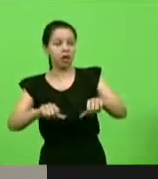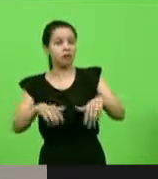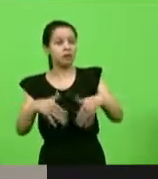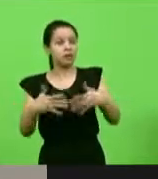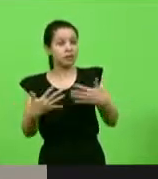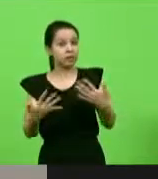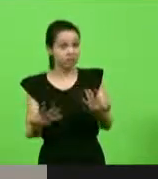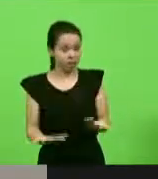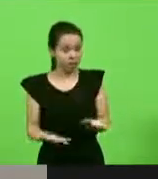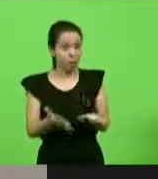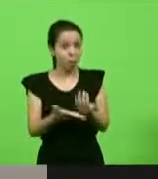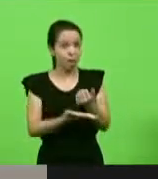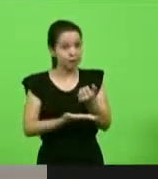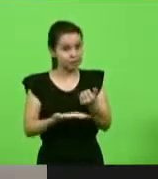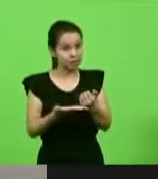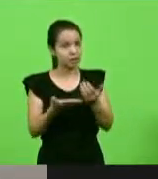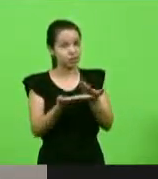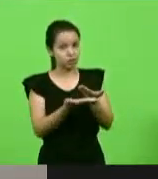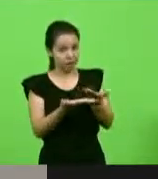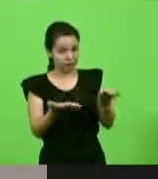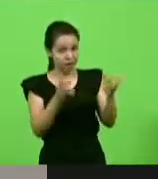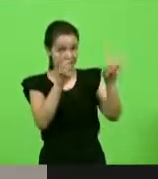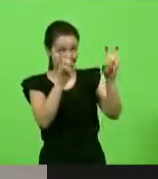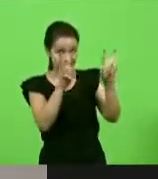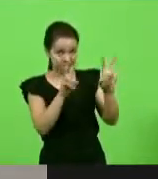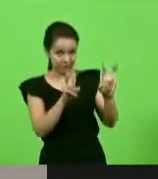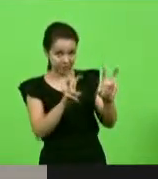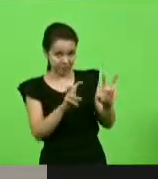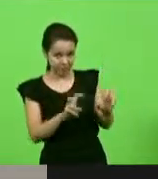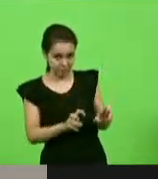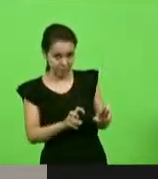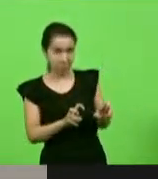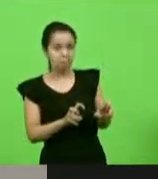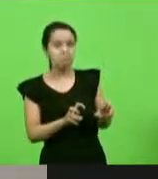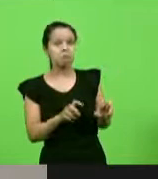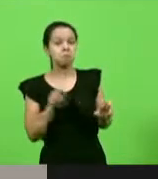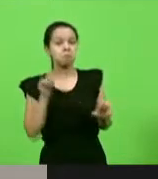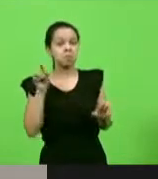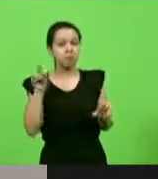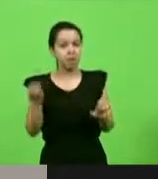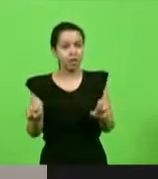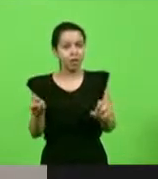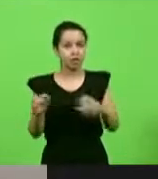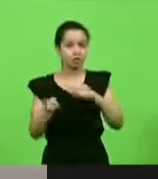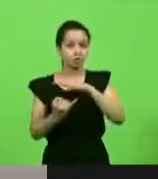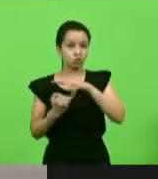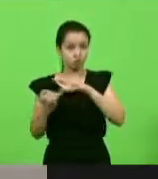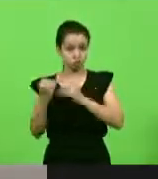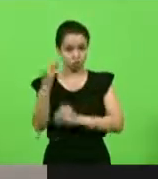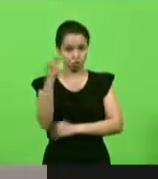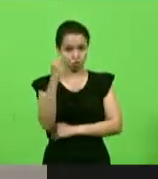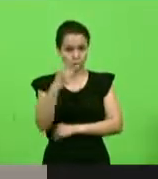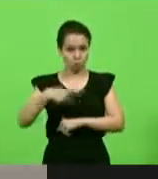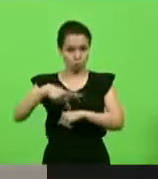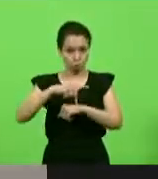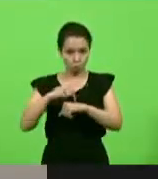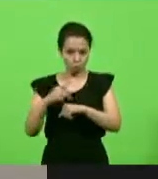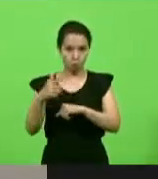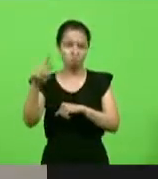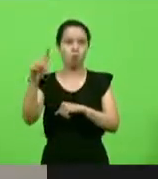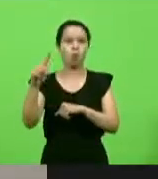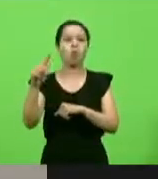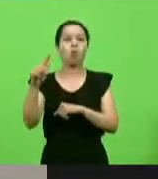questões que o Instituto Internacional Araiara ajuizou,